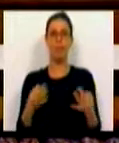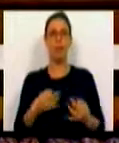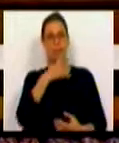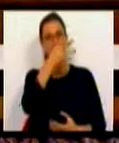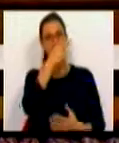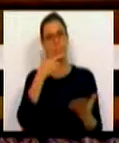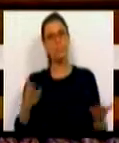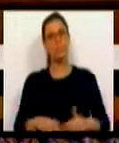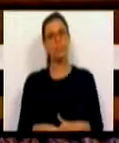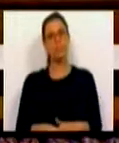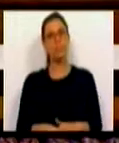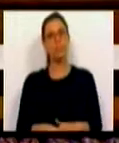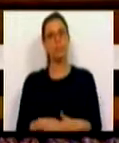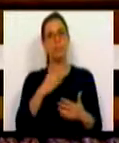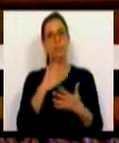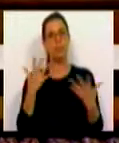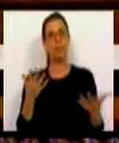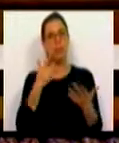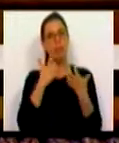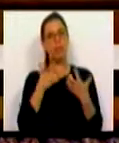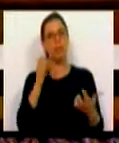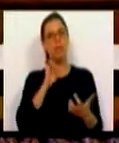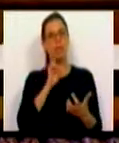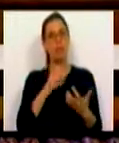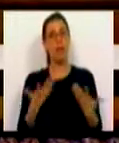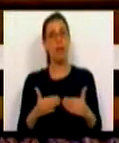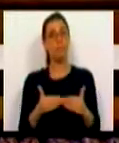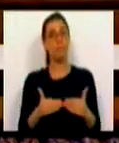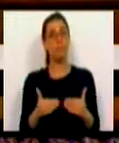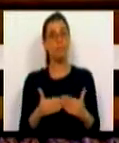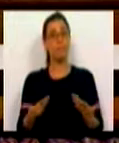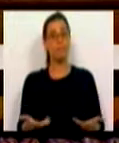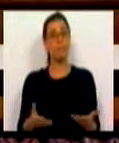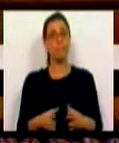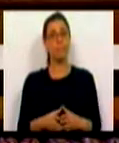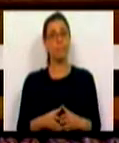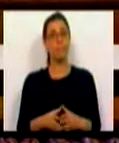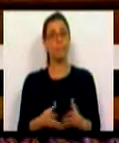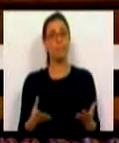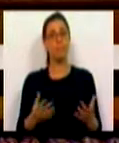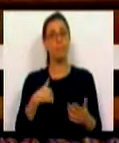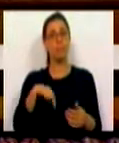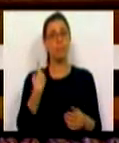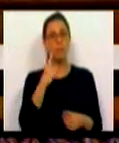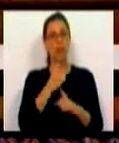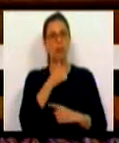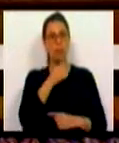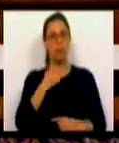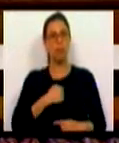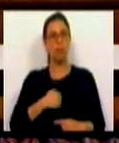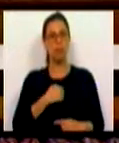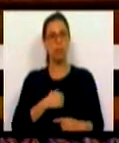infelizmente, uma enorme relevância neste momento em que sofremos ainda os